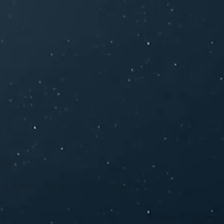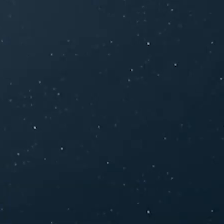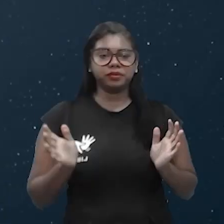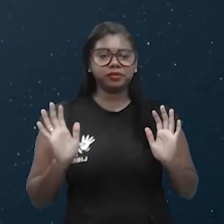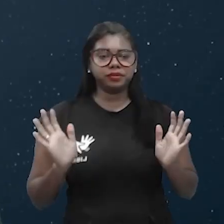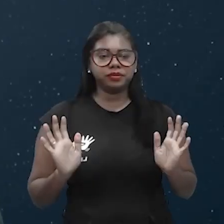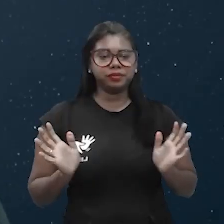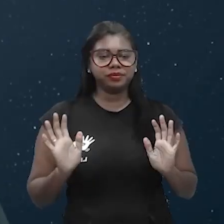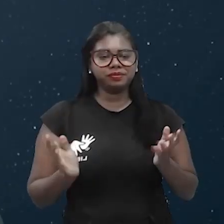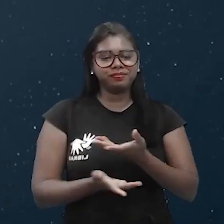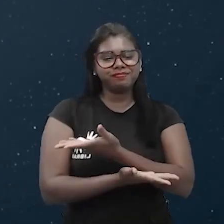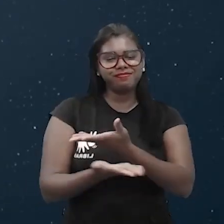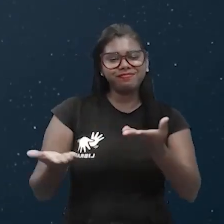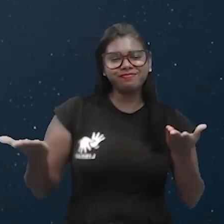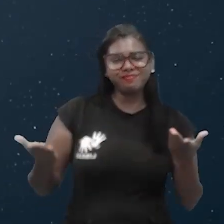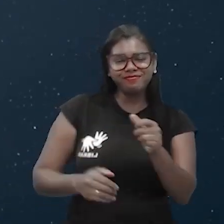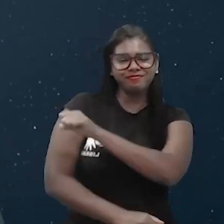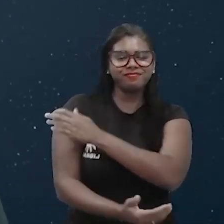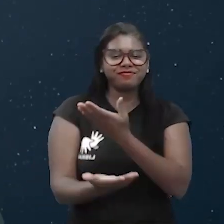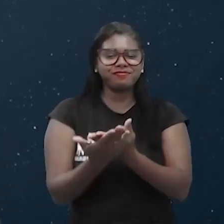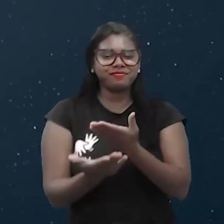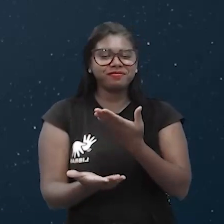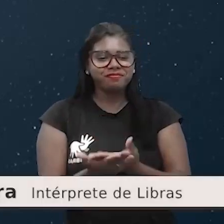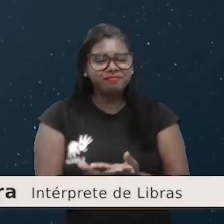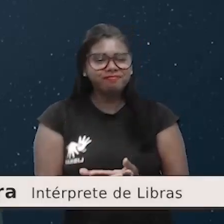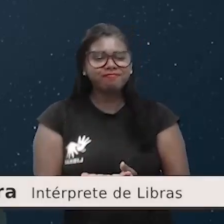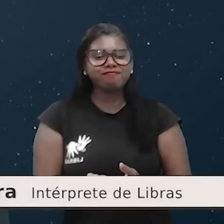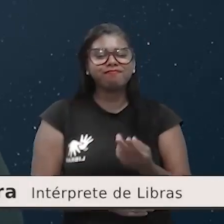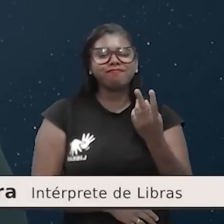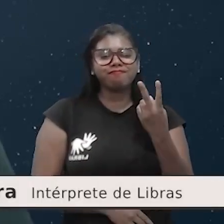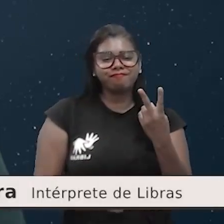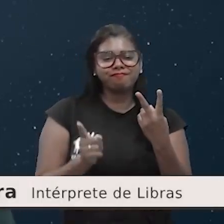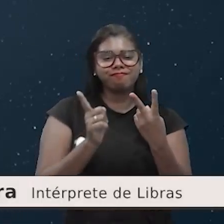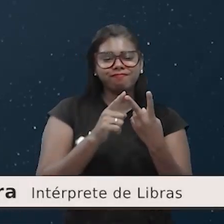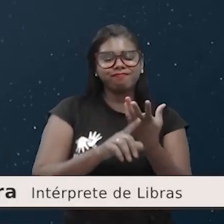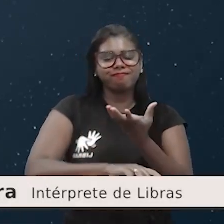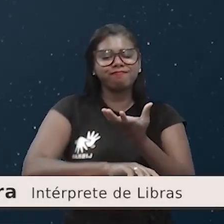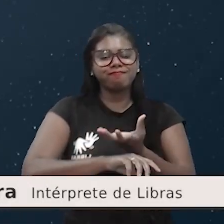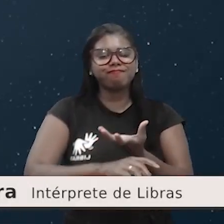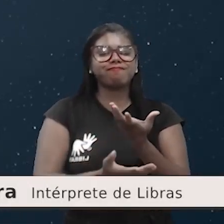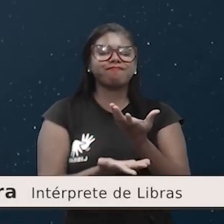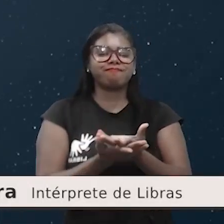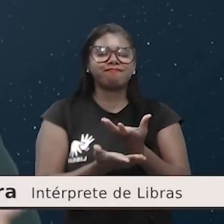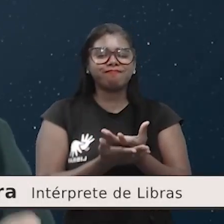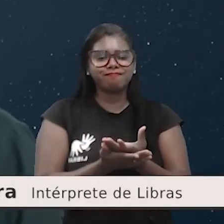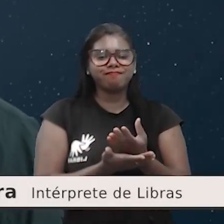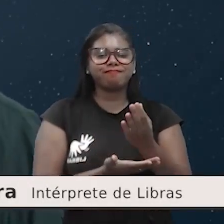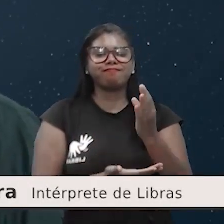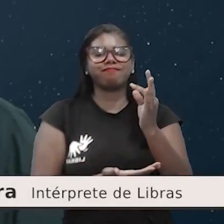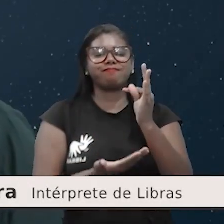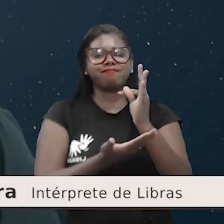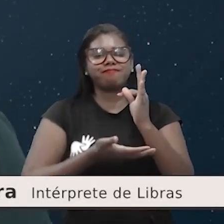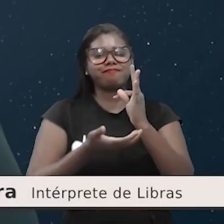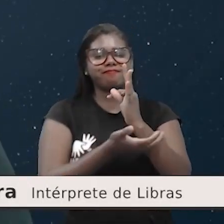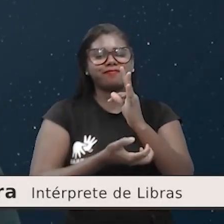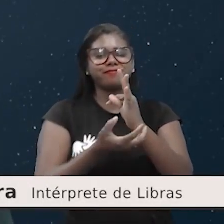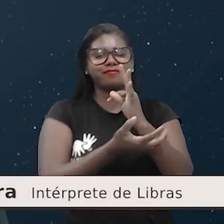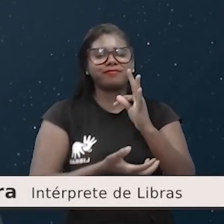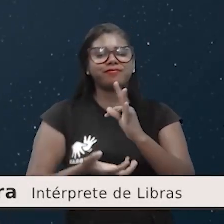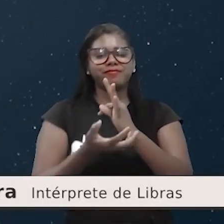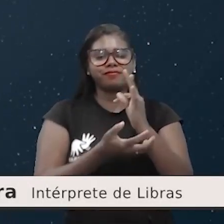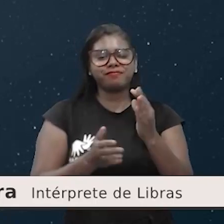Saudações meus pequenos gafolhotos, estamos aqui para a segunda parte da nossa aula de termodinâmica, nossa aula de número 11, parte 2.